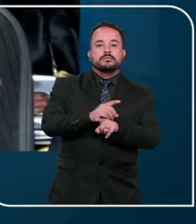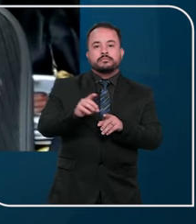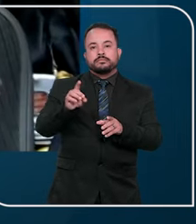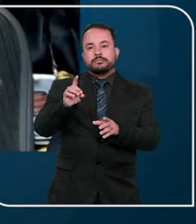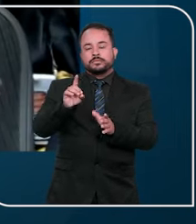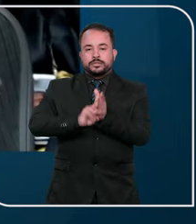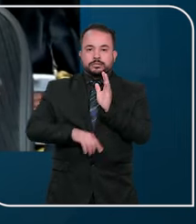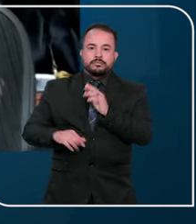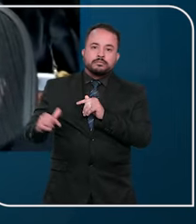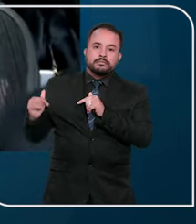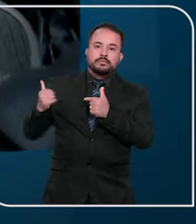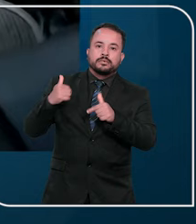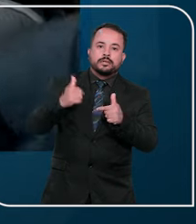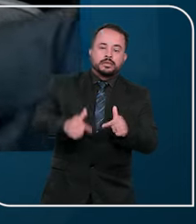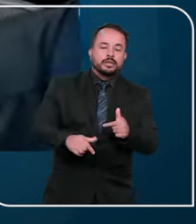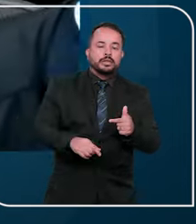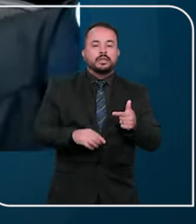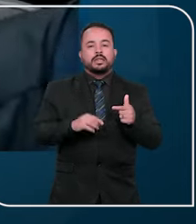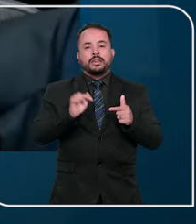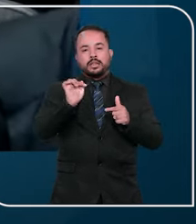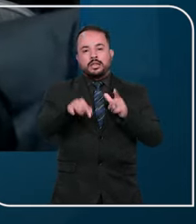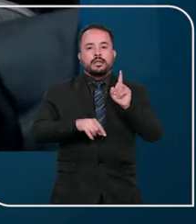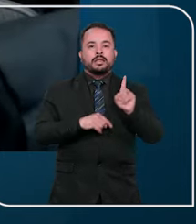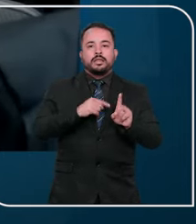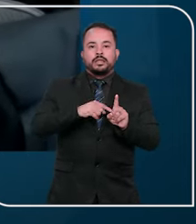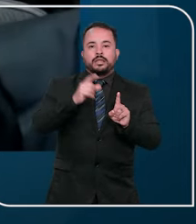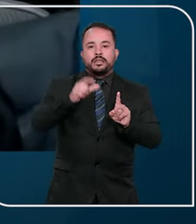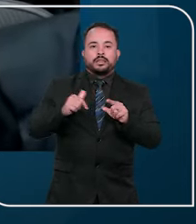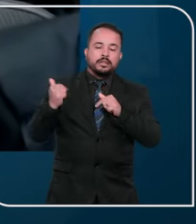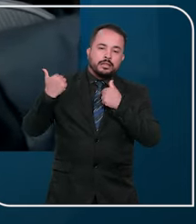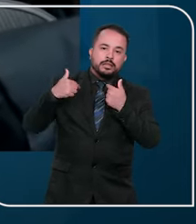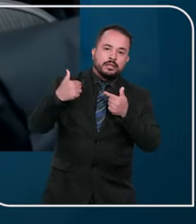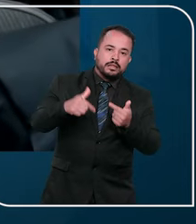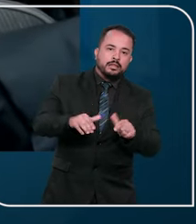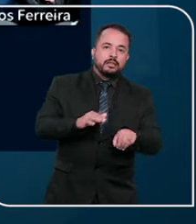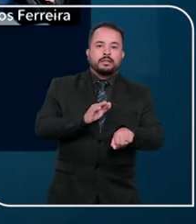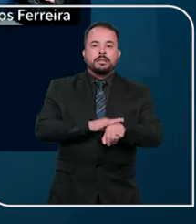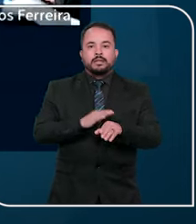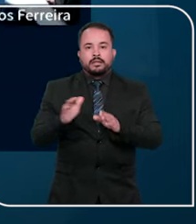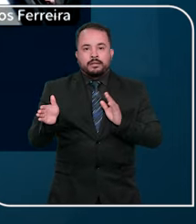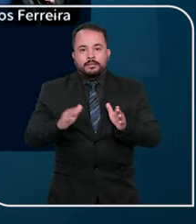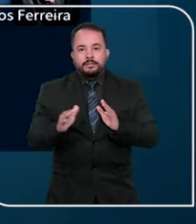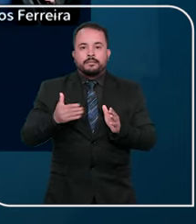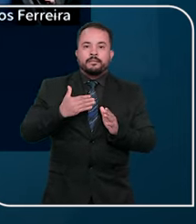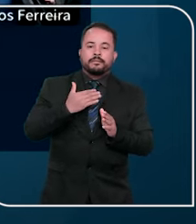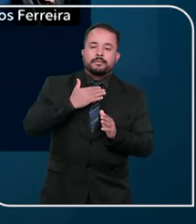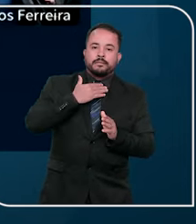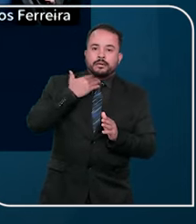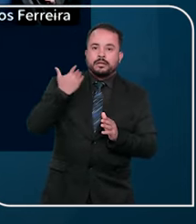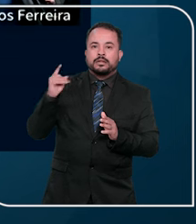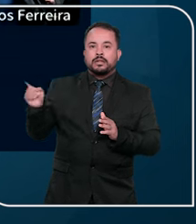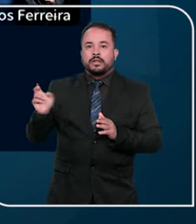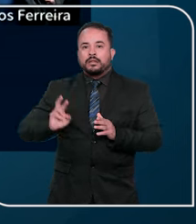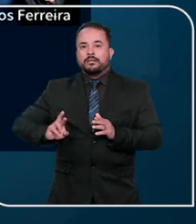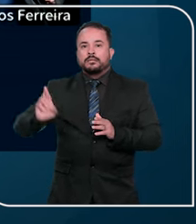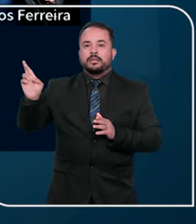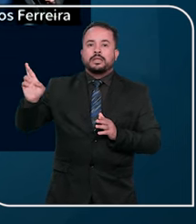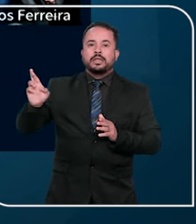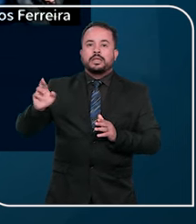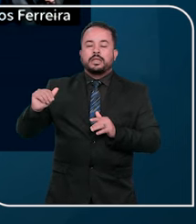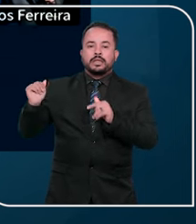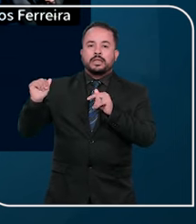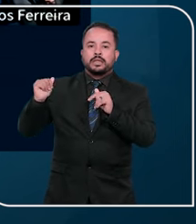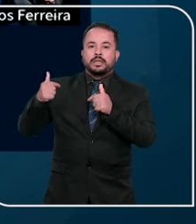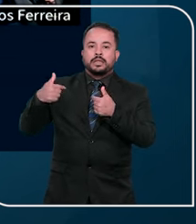fim, o ministro explicou que o herdeiro, se perder o prazo de prescrição contado a partir do falecimento do autor da